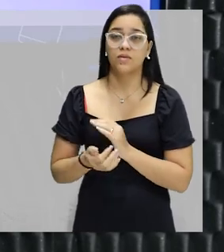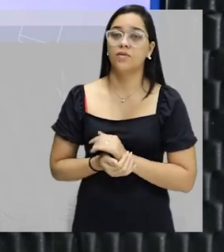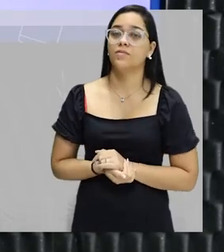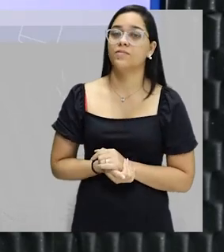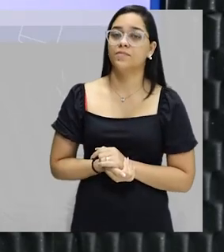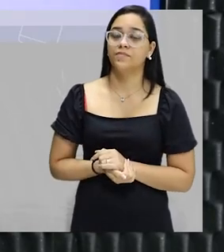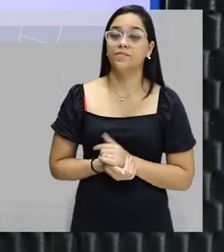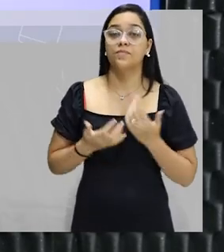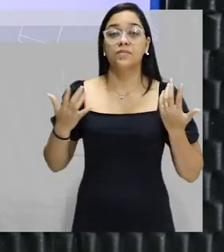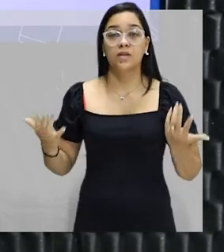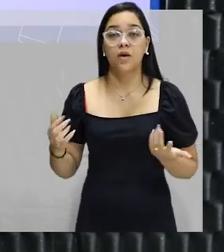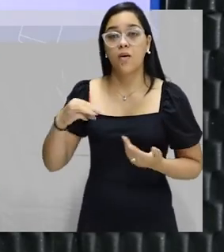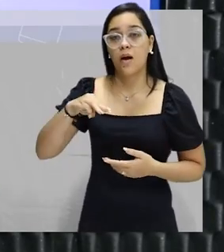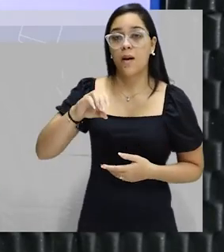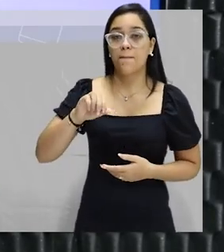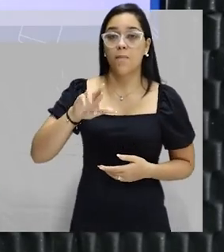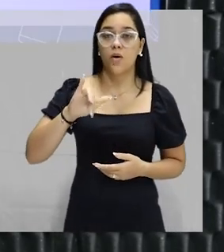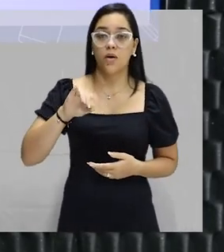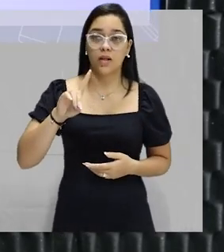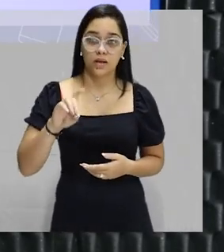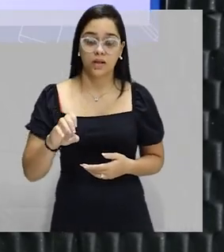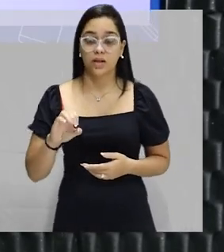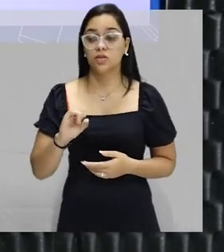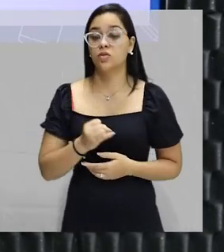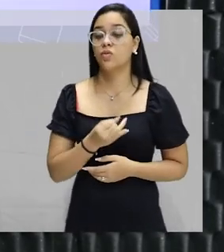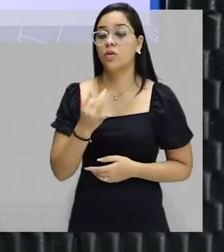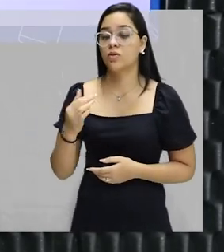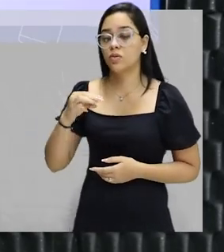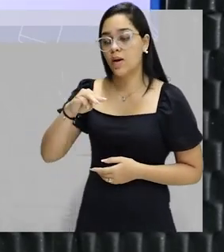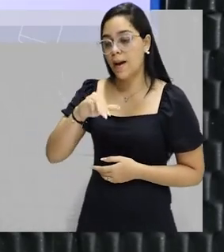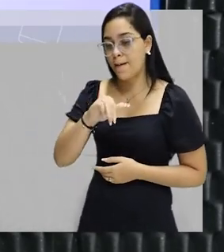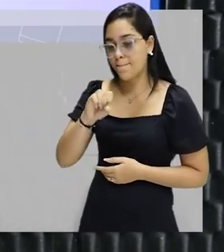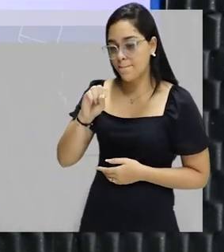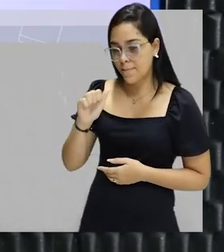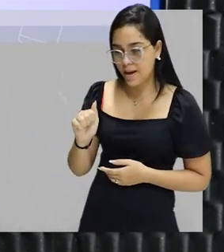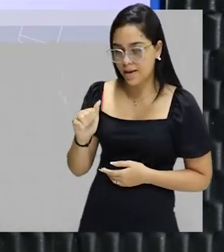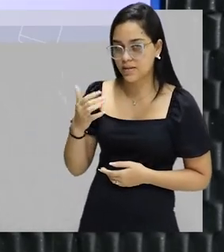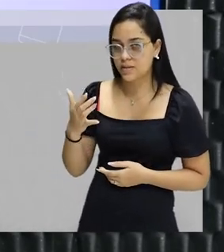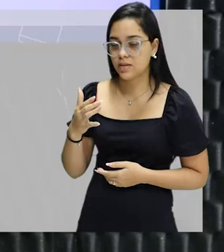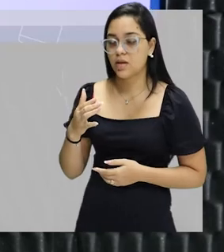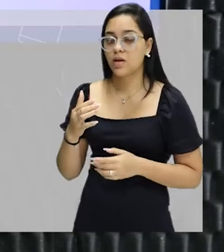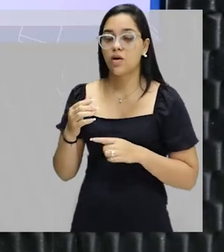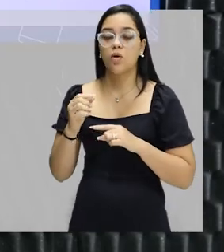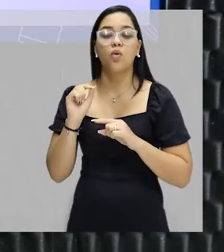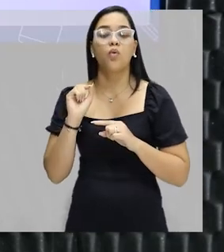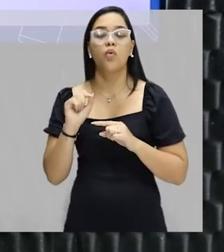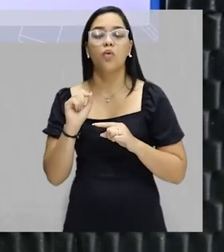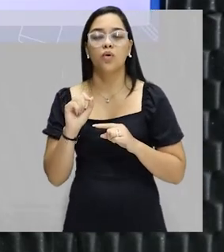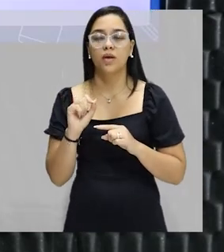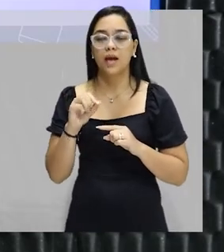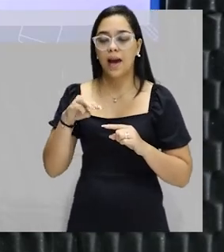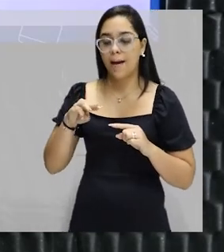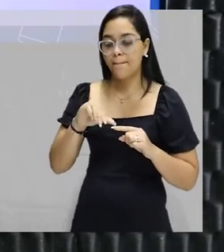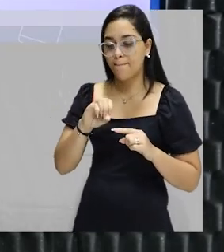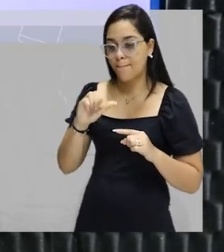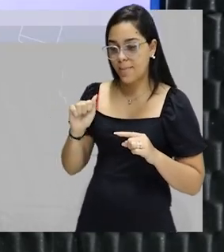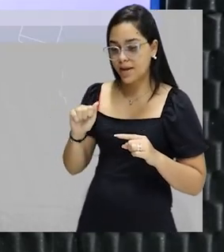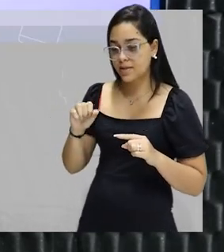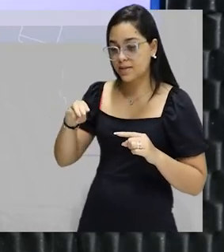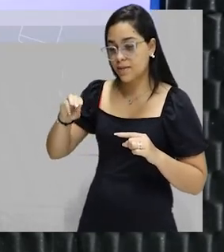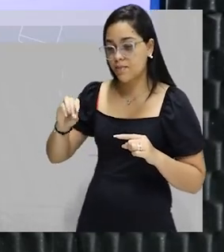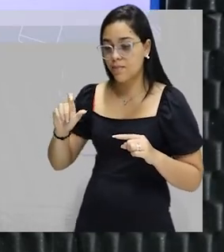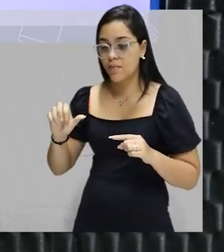Então, a molaridade vai ser a massa do soluto sobre a massa molar do